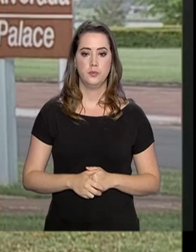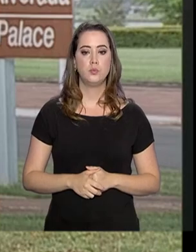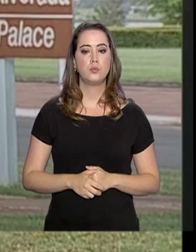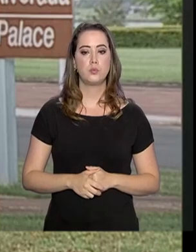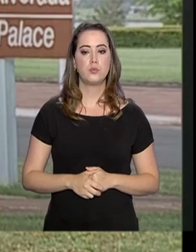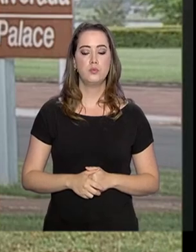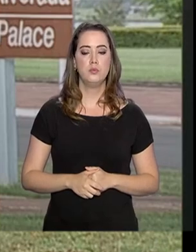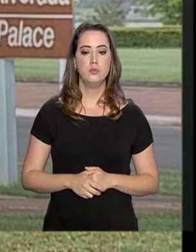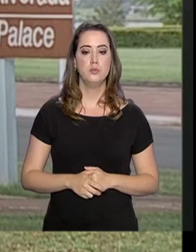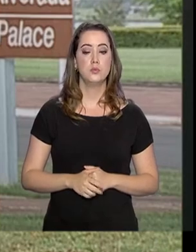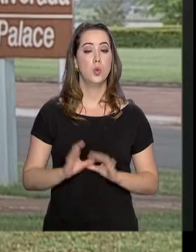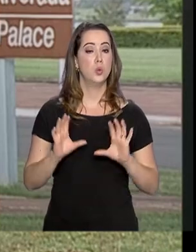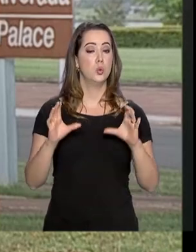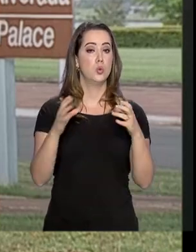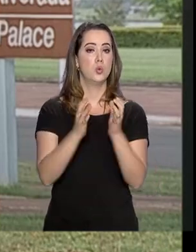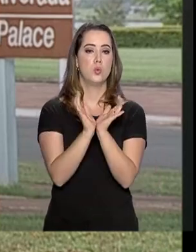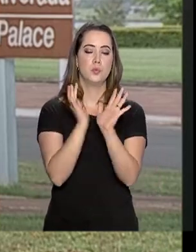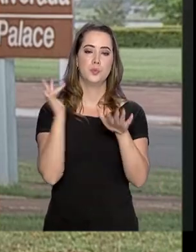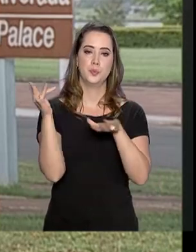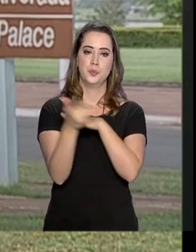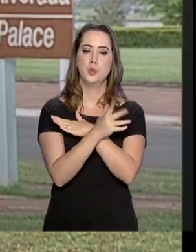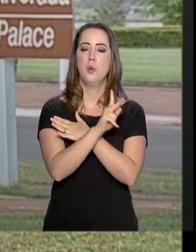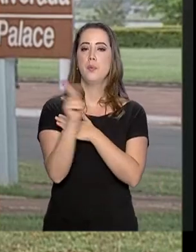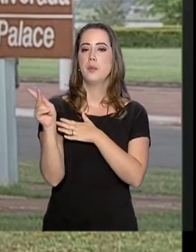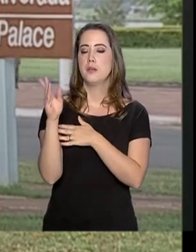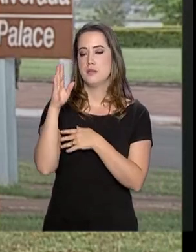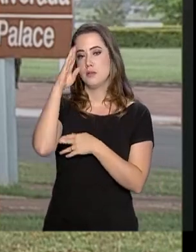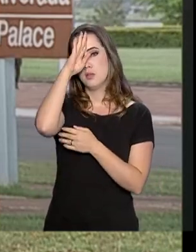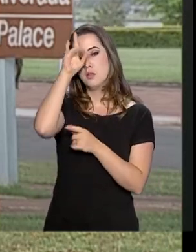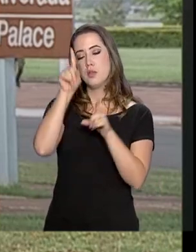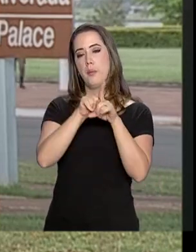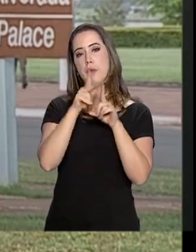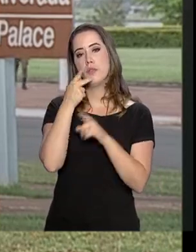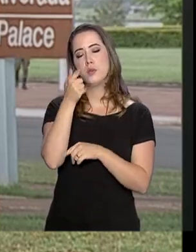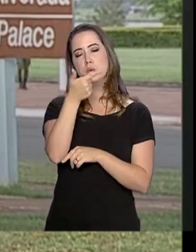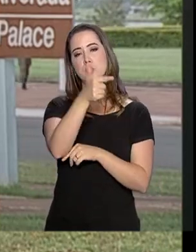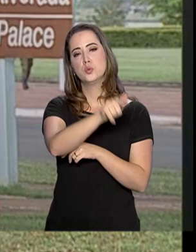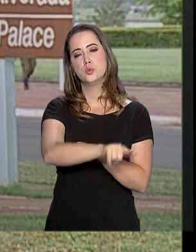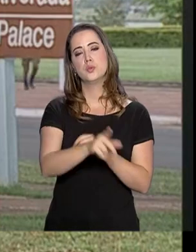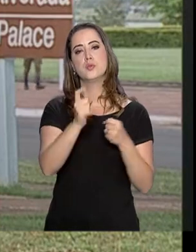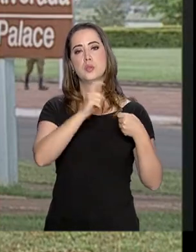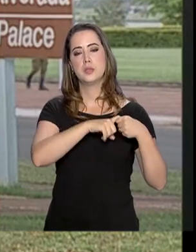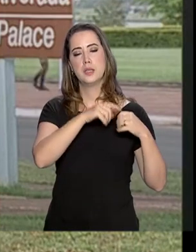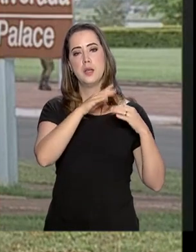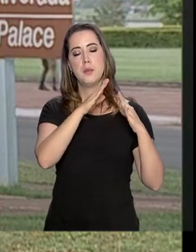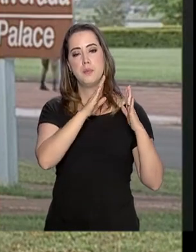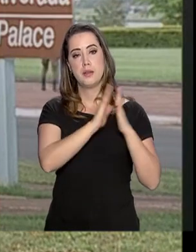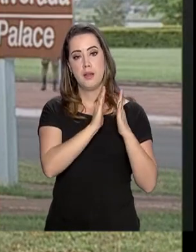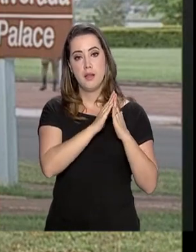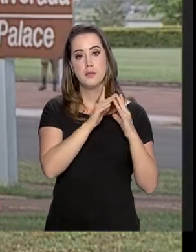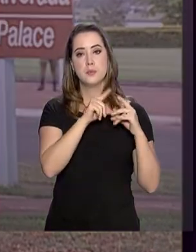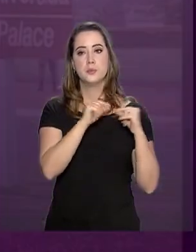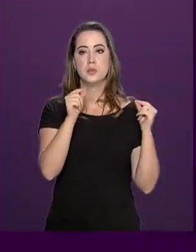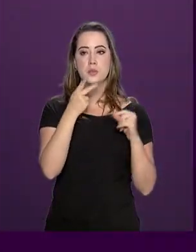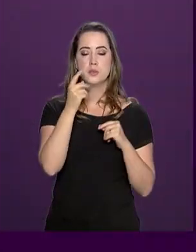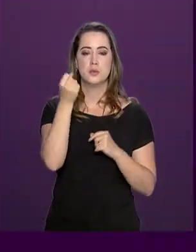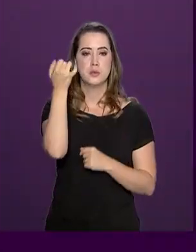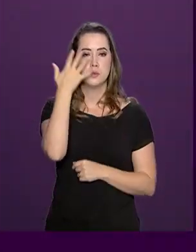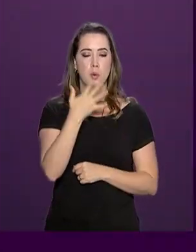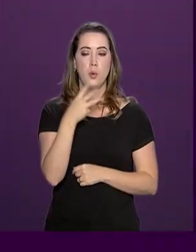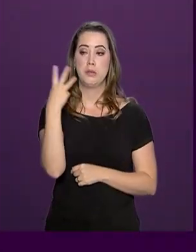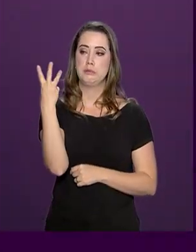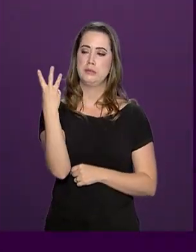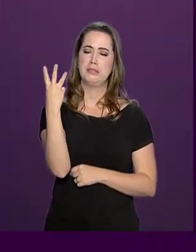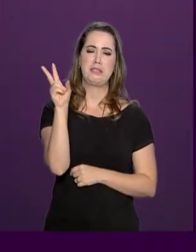Bom, nas redes sociais, o presidente Jair Bolsonaro também comentou esse retorno à Brasília. No texto, ele falou que foram